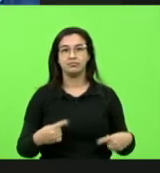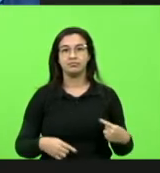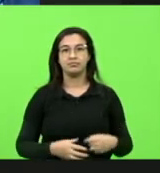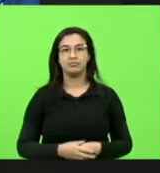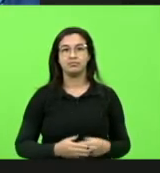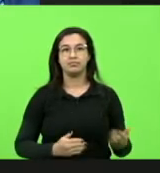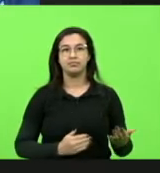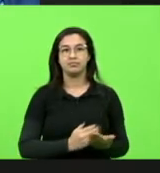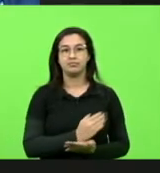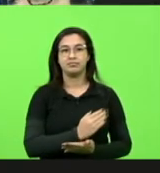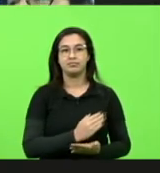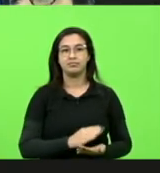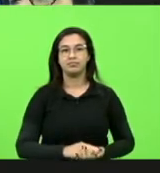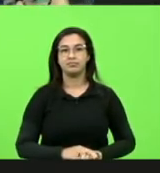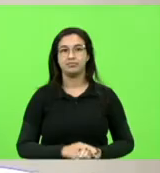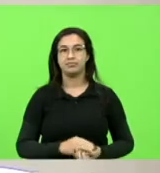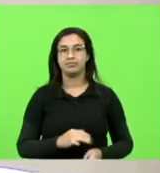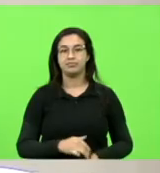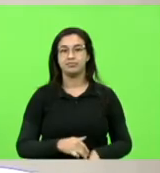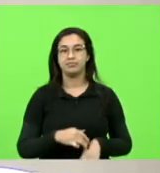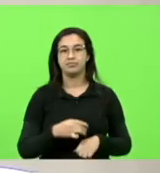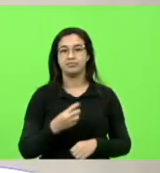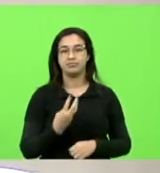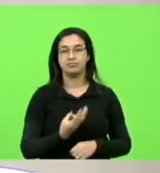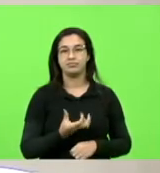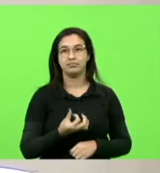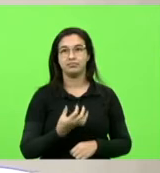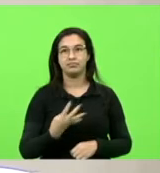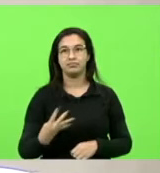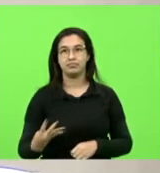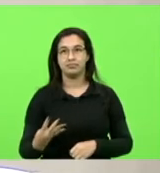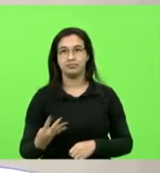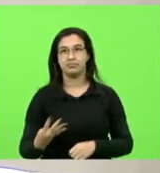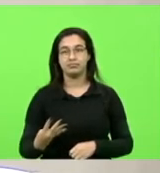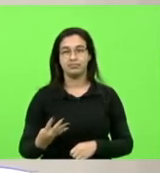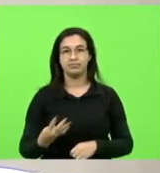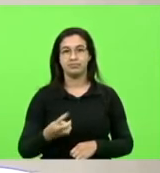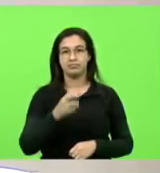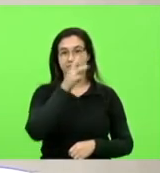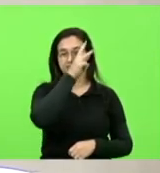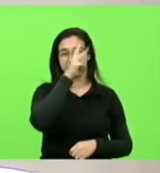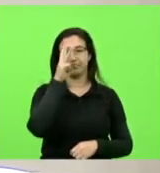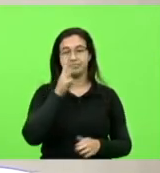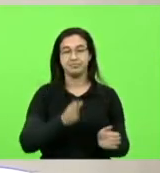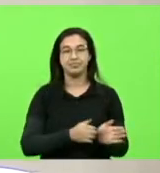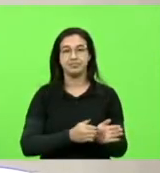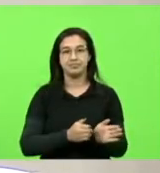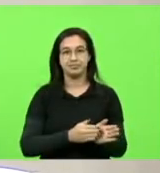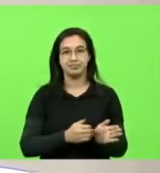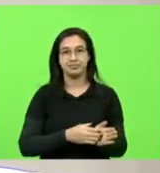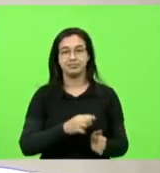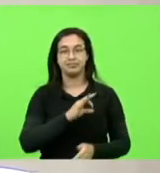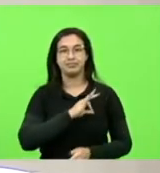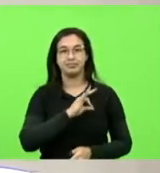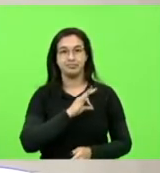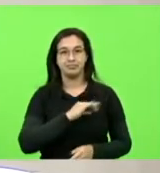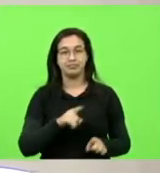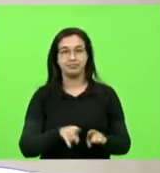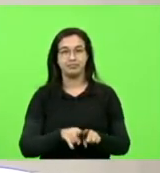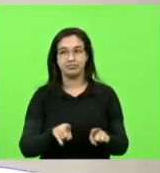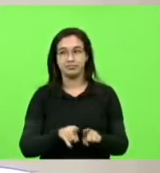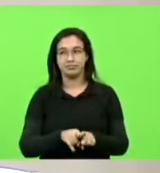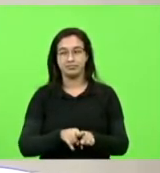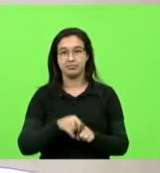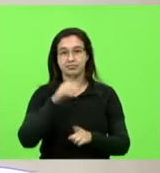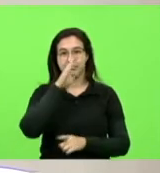Aprovado. Moção nº 364. Deputado Volney Weber. Manifestão do aplauso a polícias militares e soldados Cleveland,